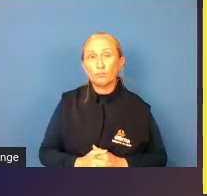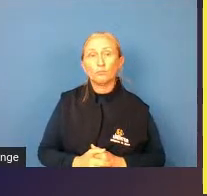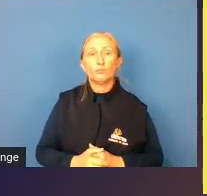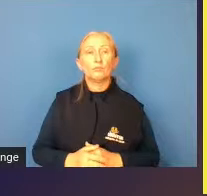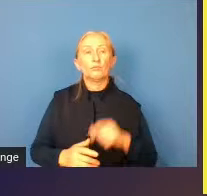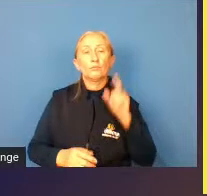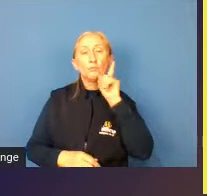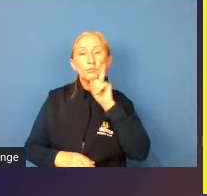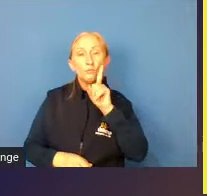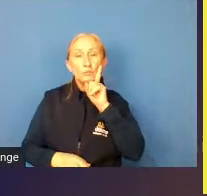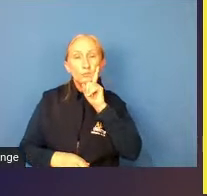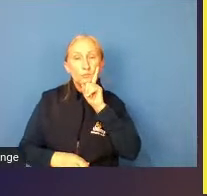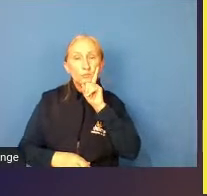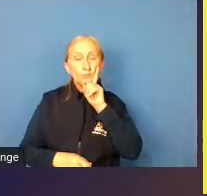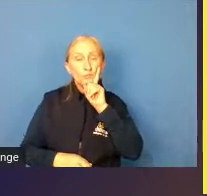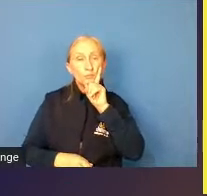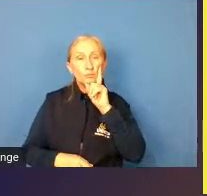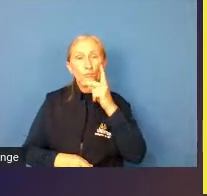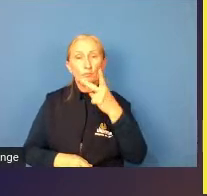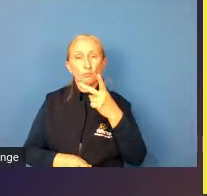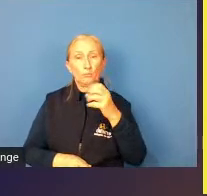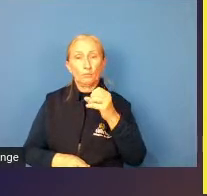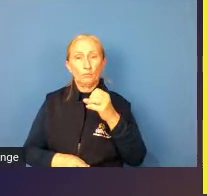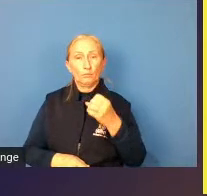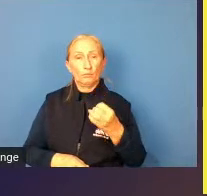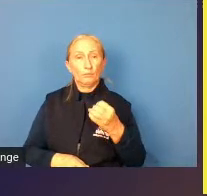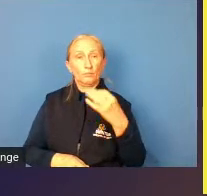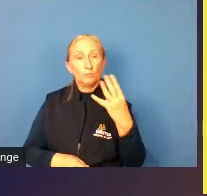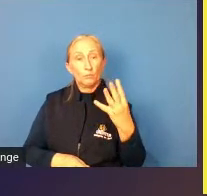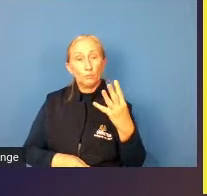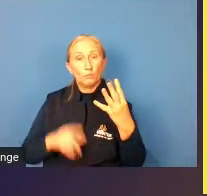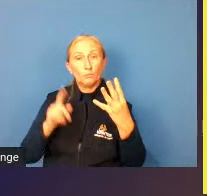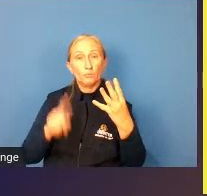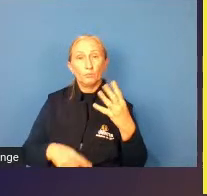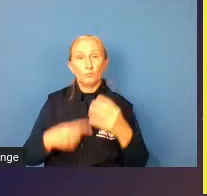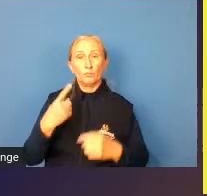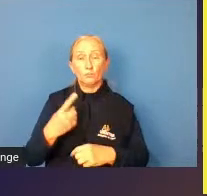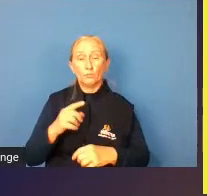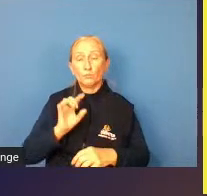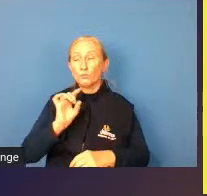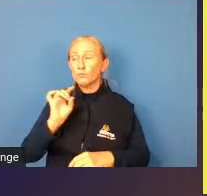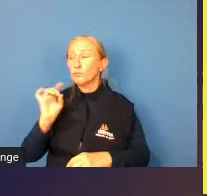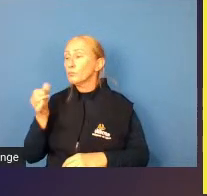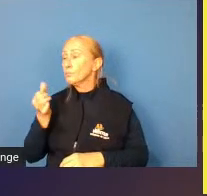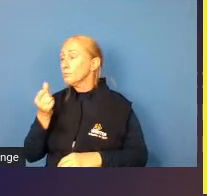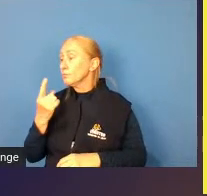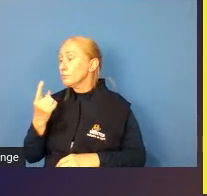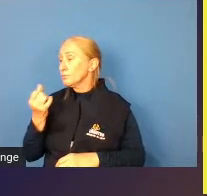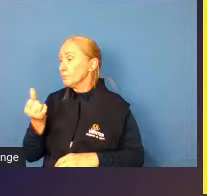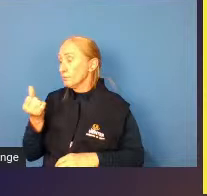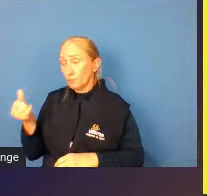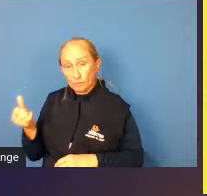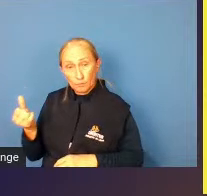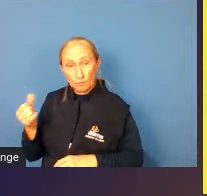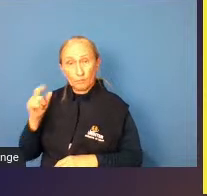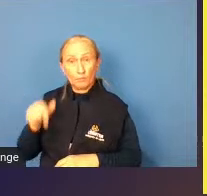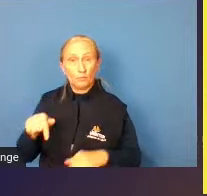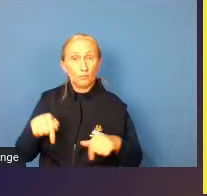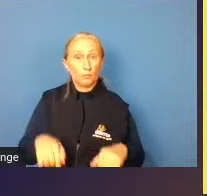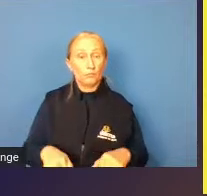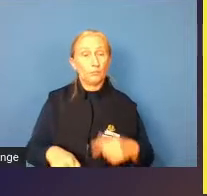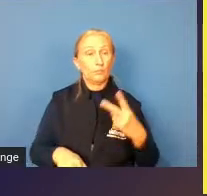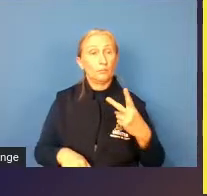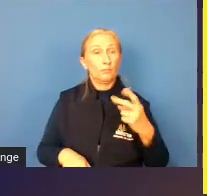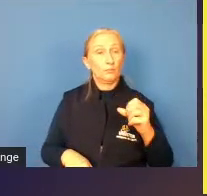nos Estados Unidos em 2004 a taxa era de 1 a cada 166 e agora em